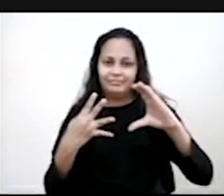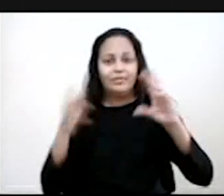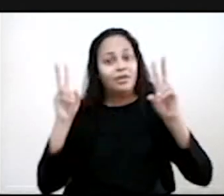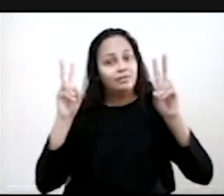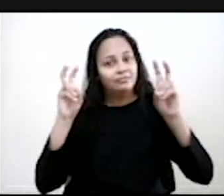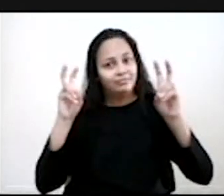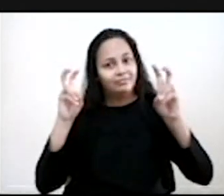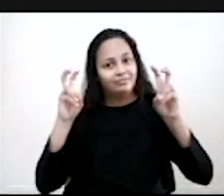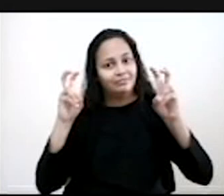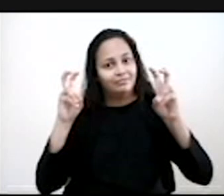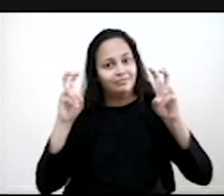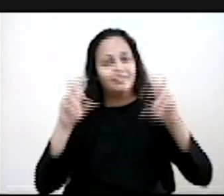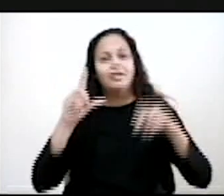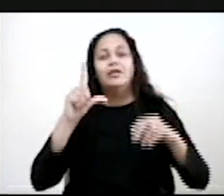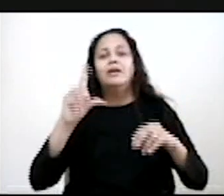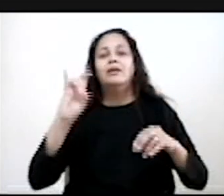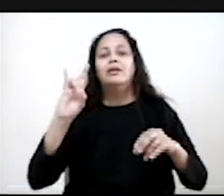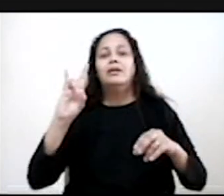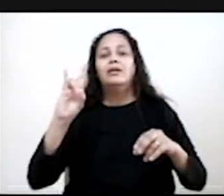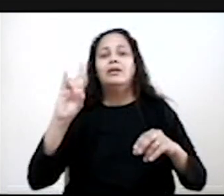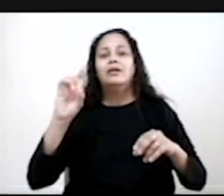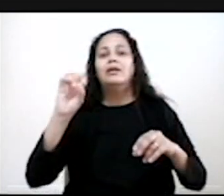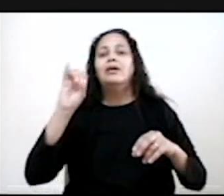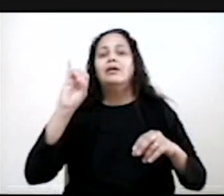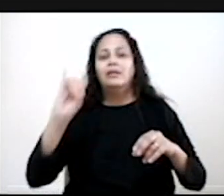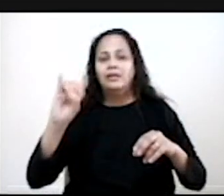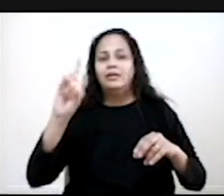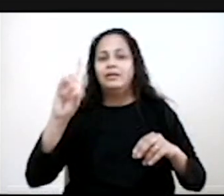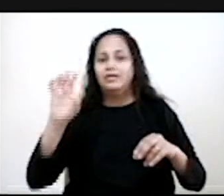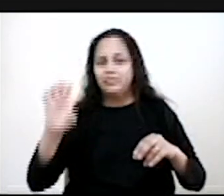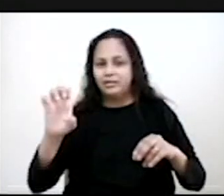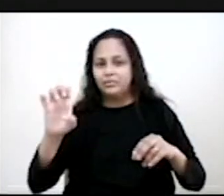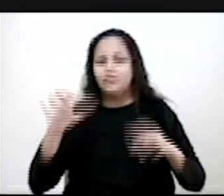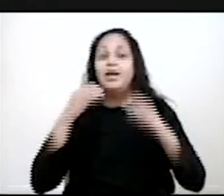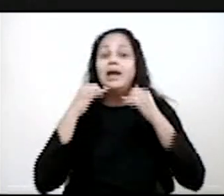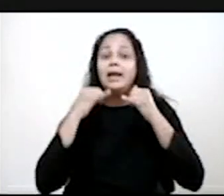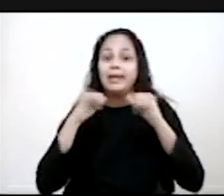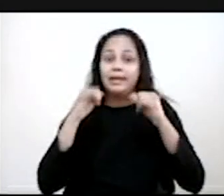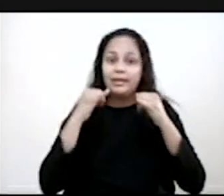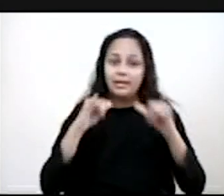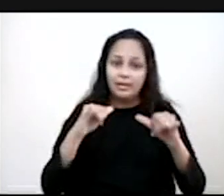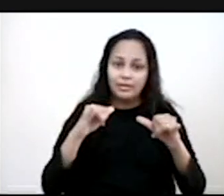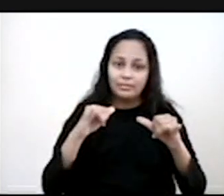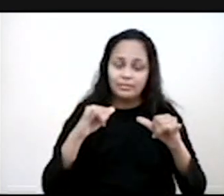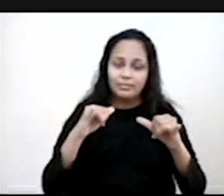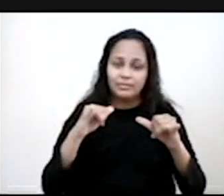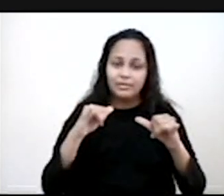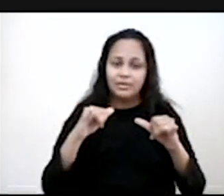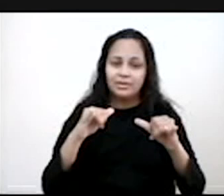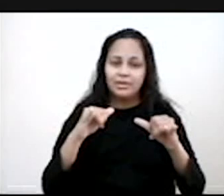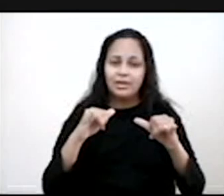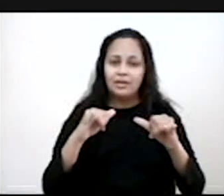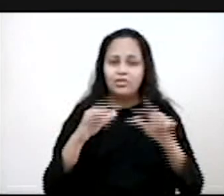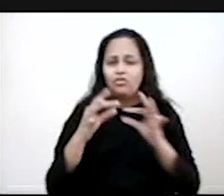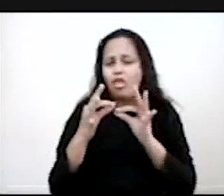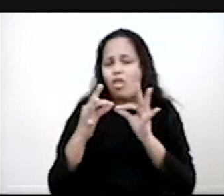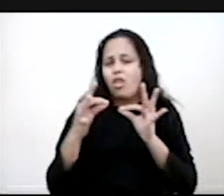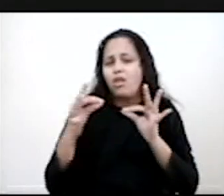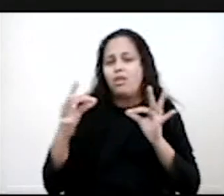aquele subtítulo, ter o lead, que é o primeiro parágrafo, e a reportagem, por exemplo, como ela é muito longa, que ela vai ter